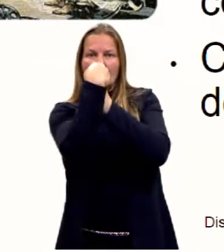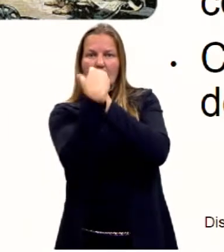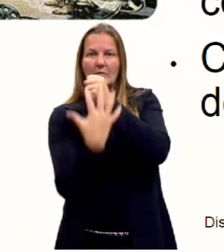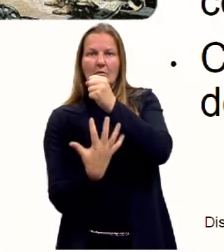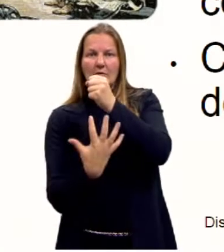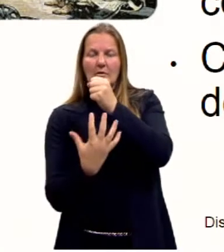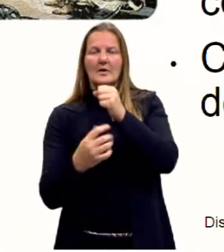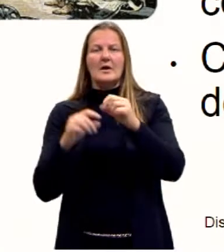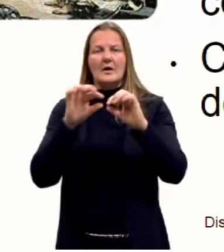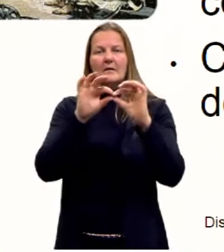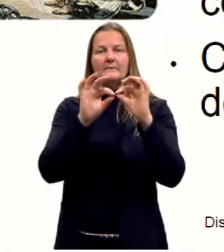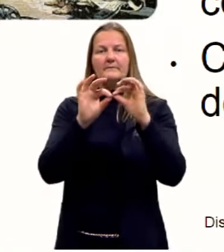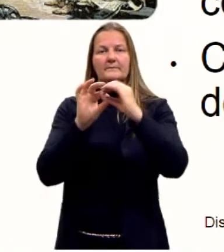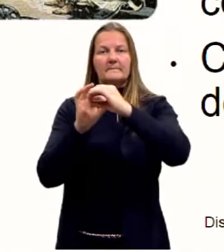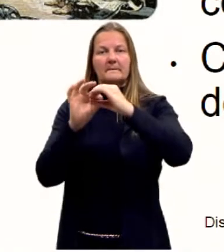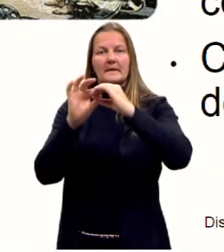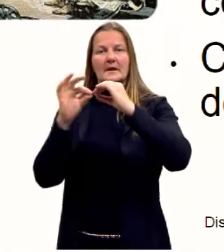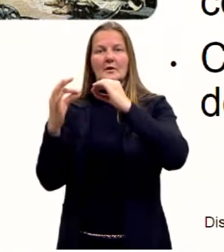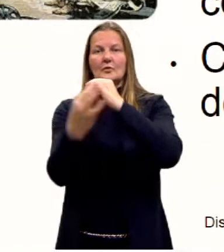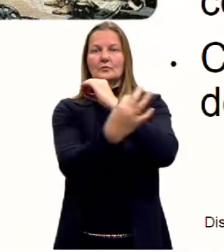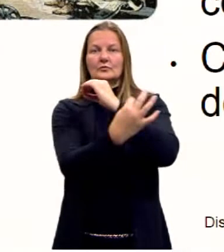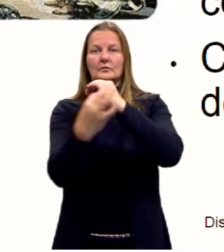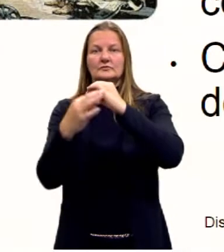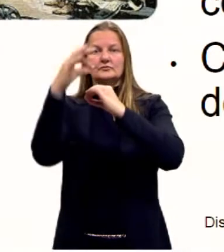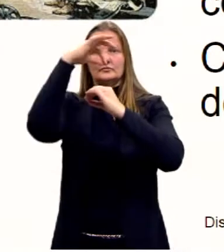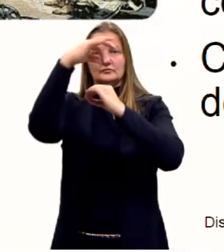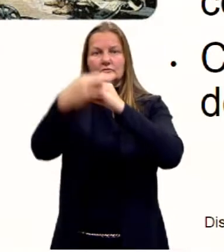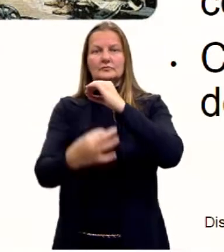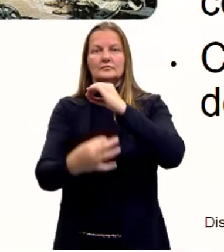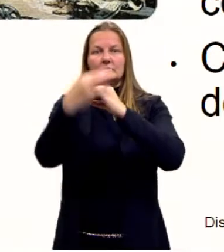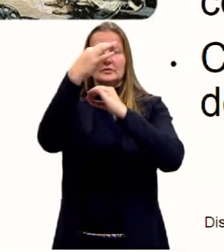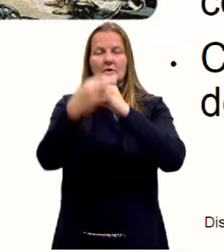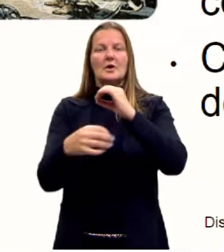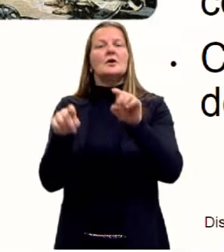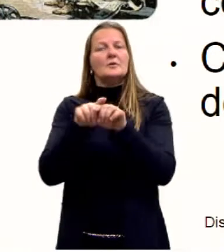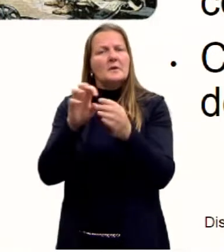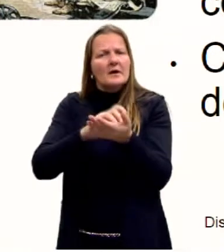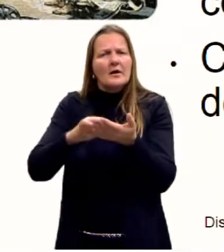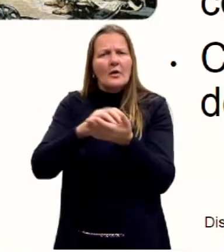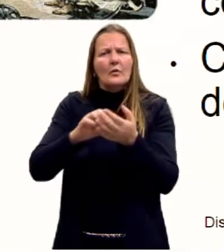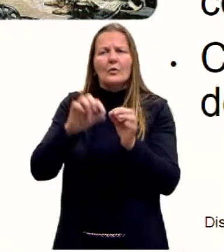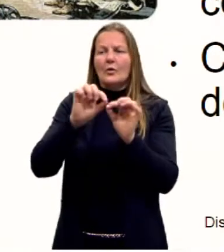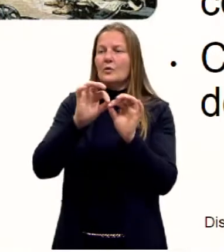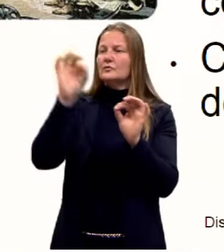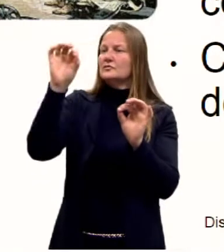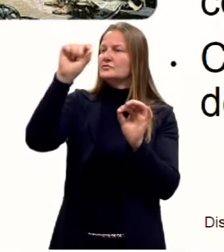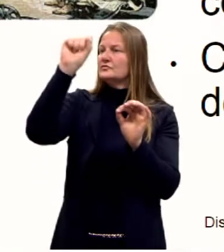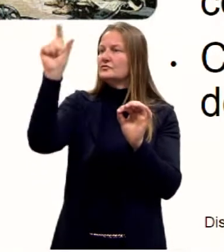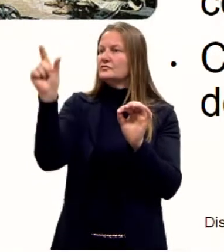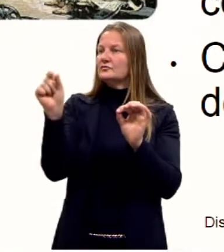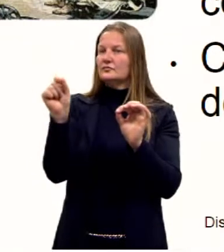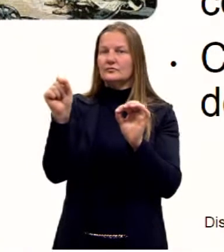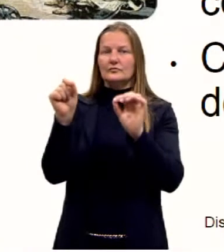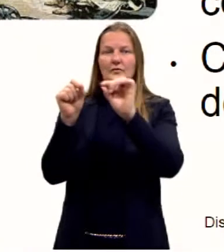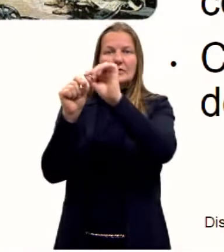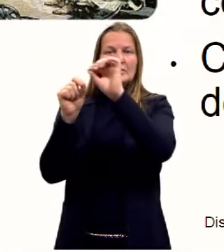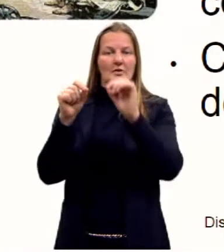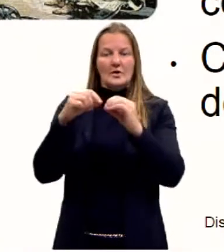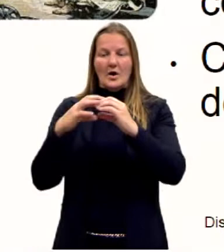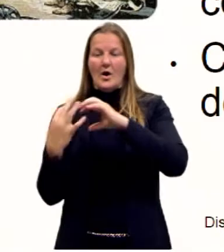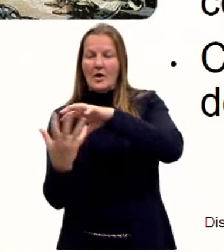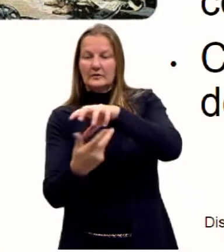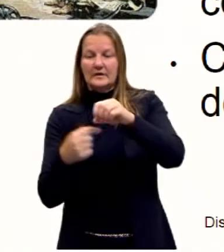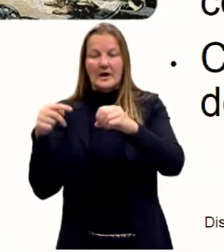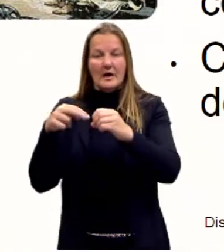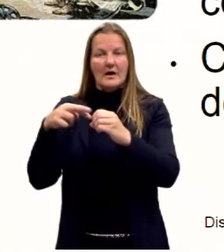latitude e longitude. Calculou também as distâncias do Sol e da Lua até a Terra e determinou